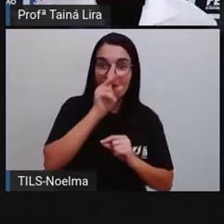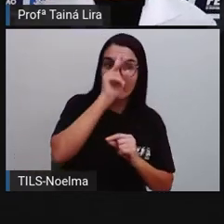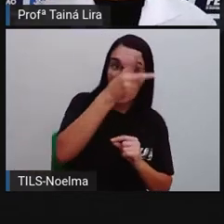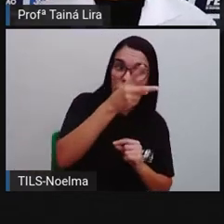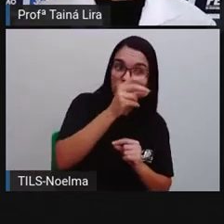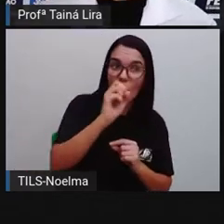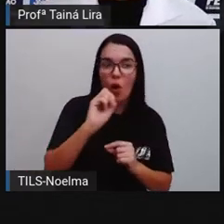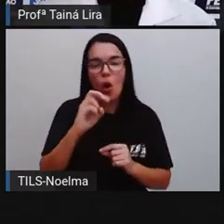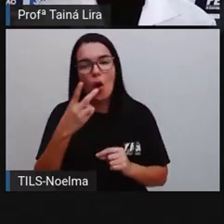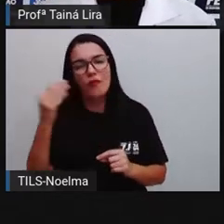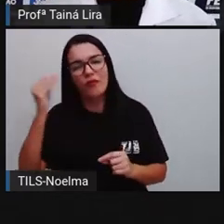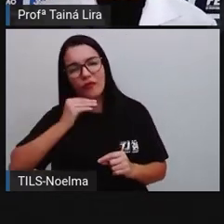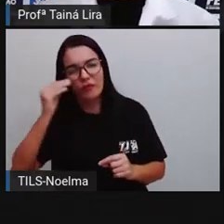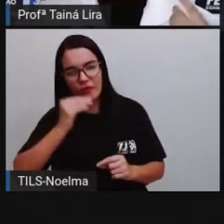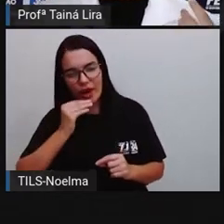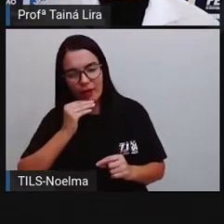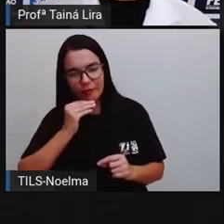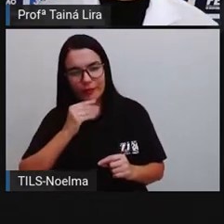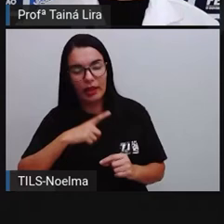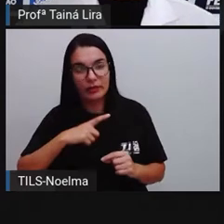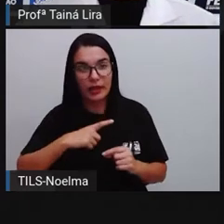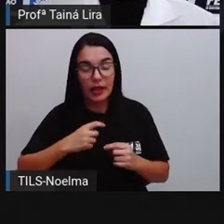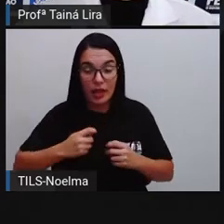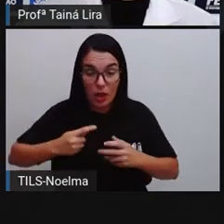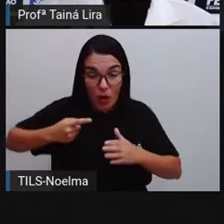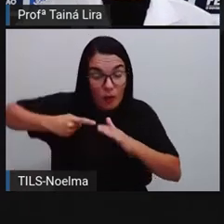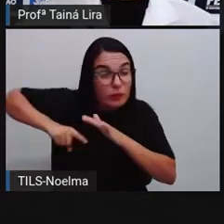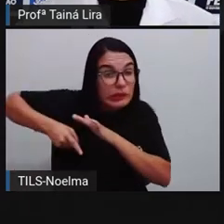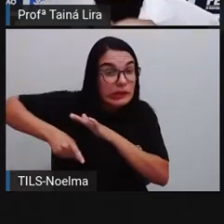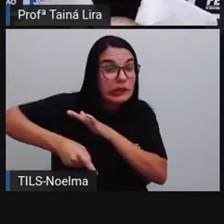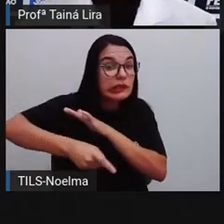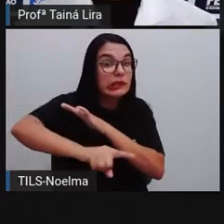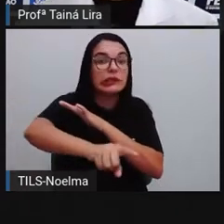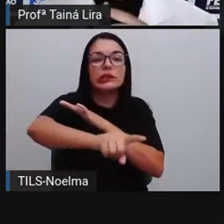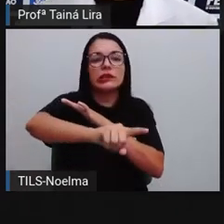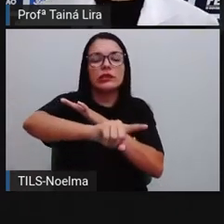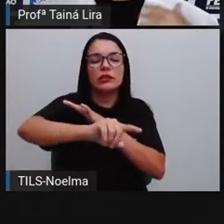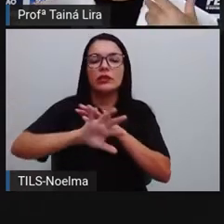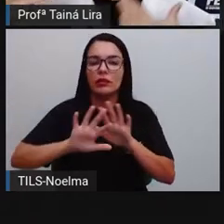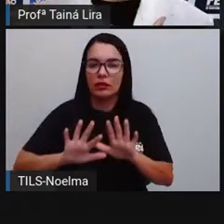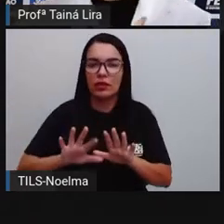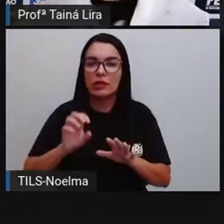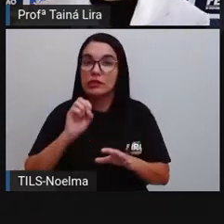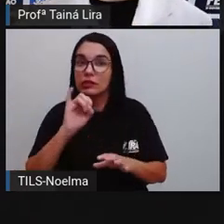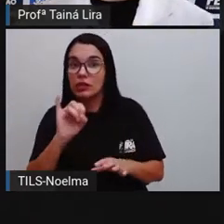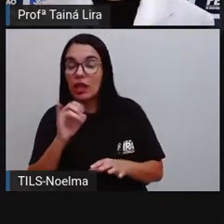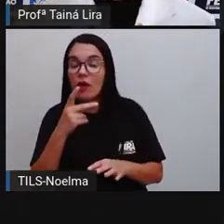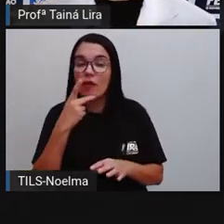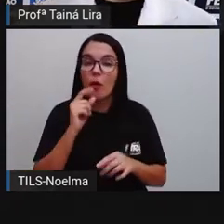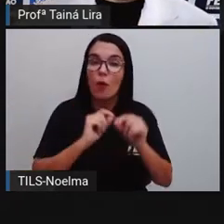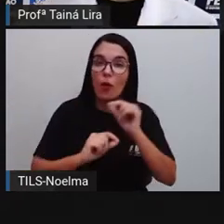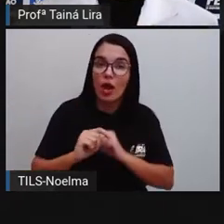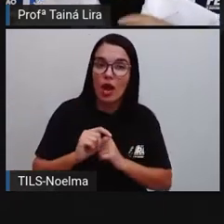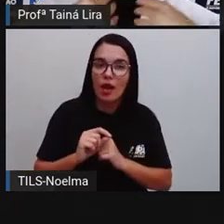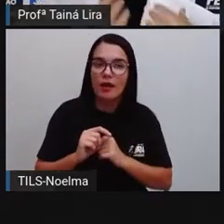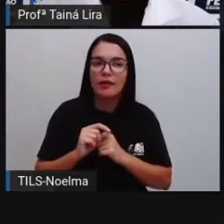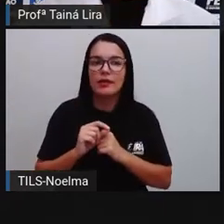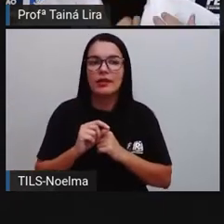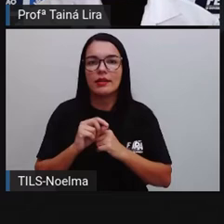som forte e o som fraco vai dizer respeito ali à